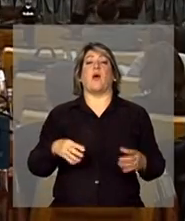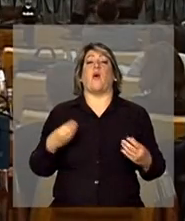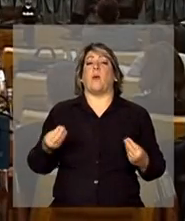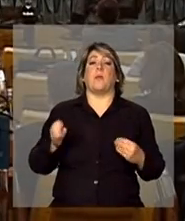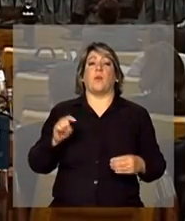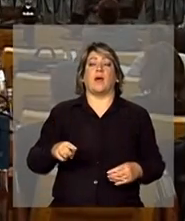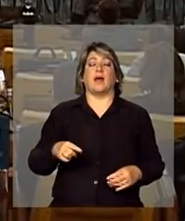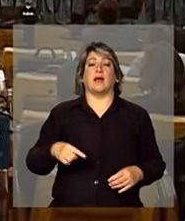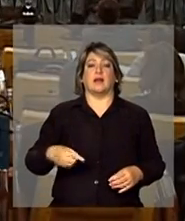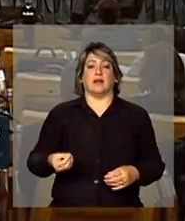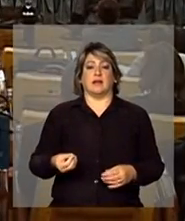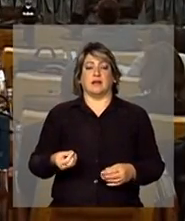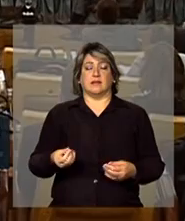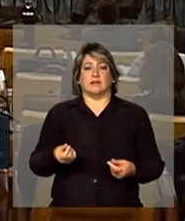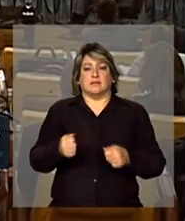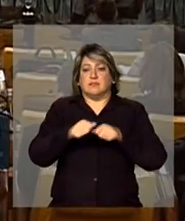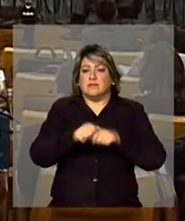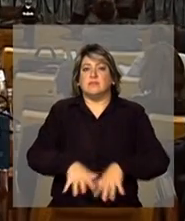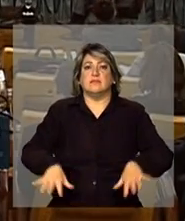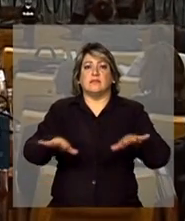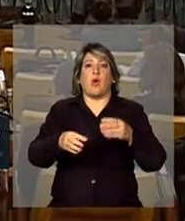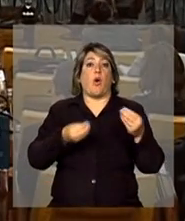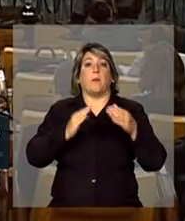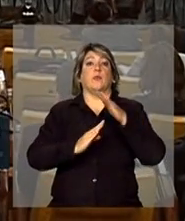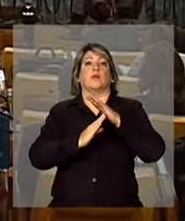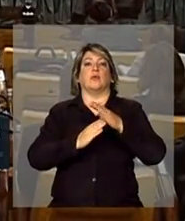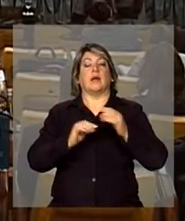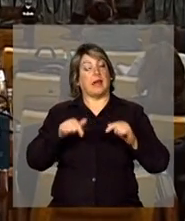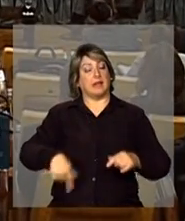distribuição, como é que é no topo? Então, essas são as perguntas.